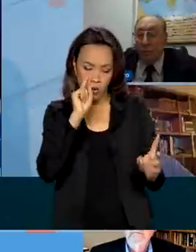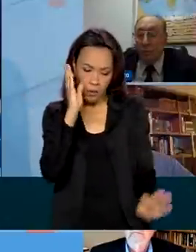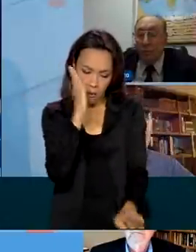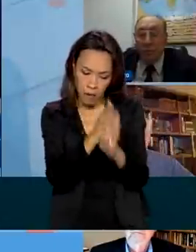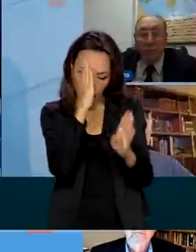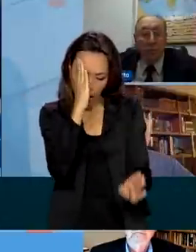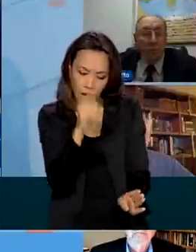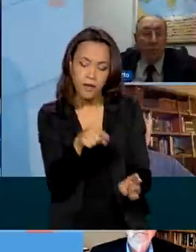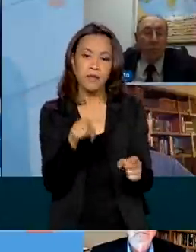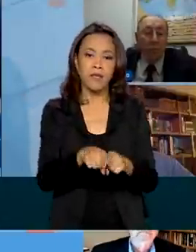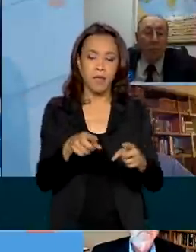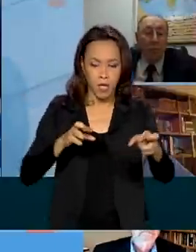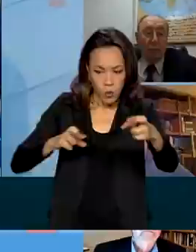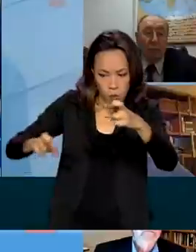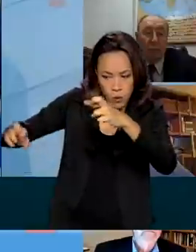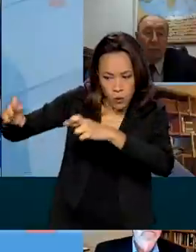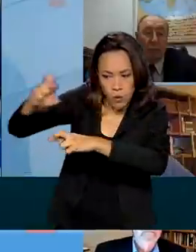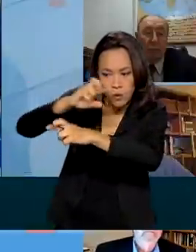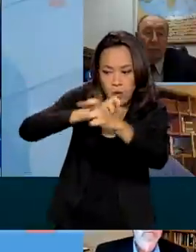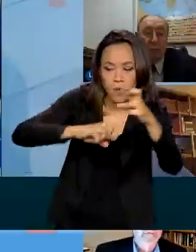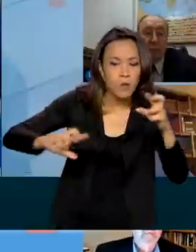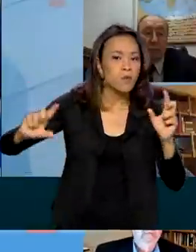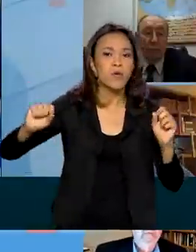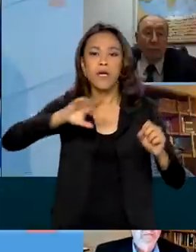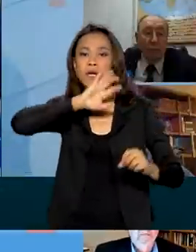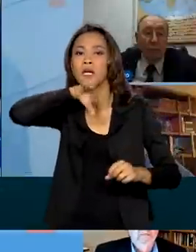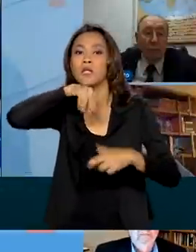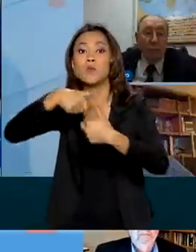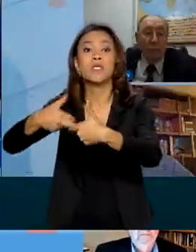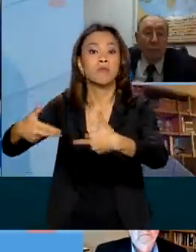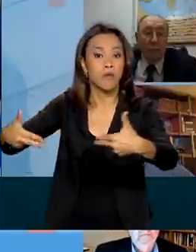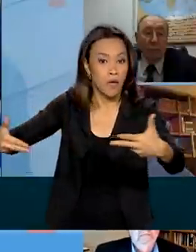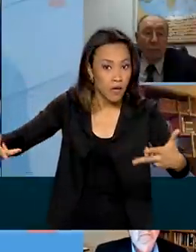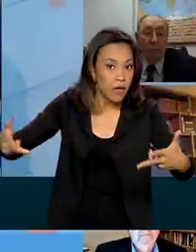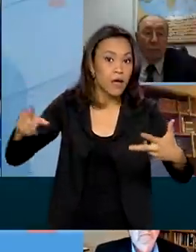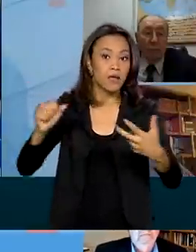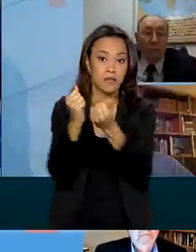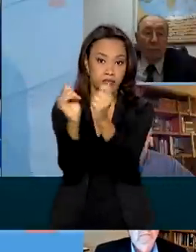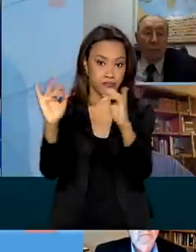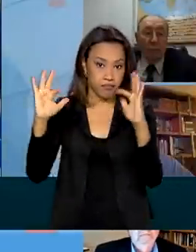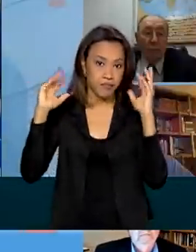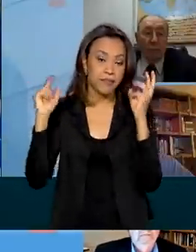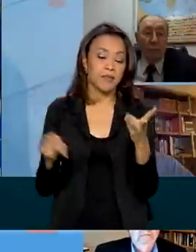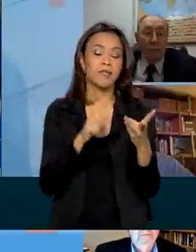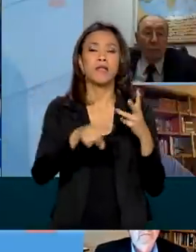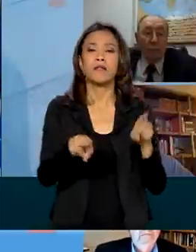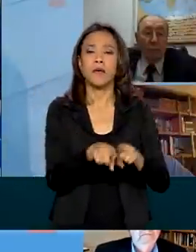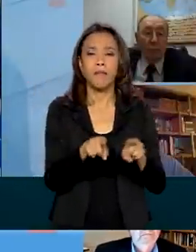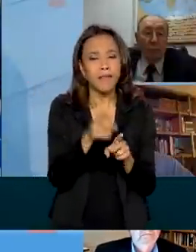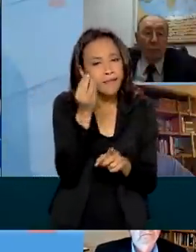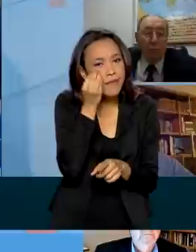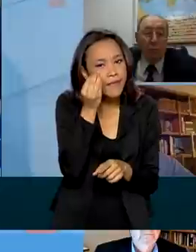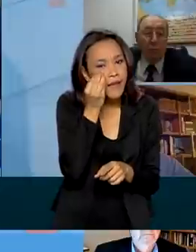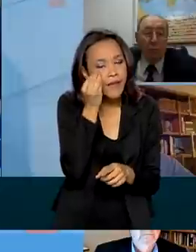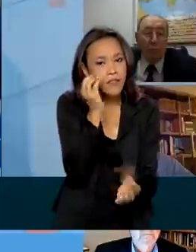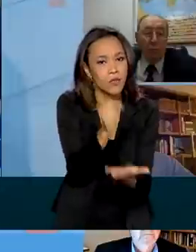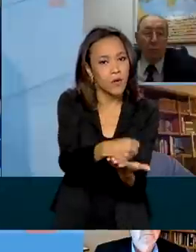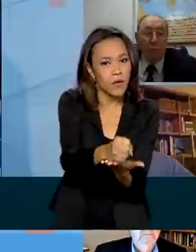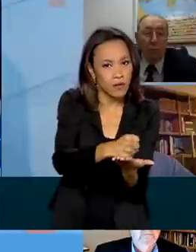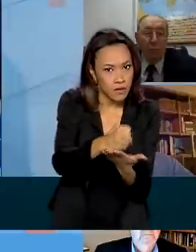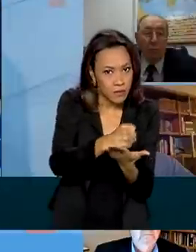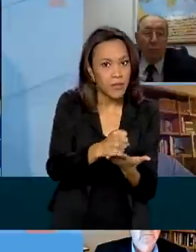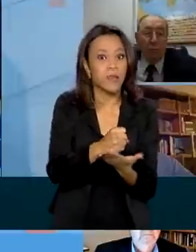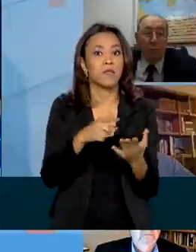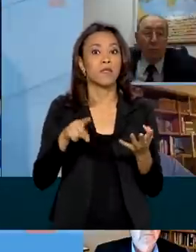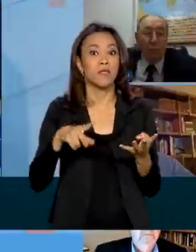monitoramento ambiental dos animais silvestres, em águas residuárias, testes clínicos com medicamentos. E também